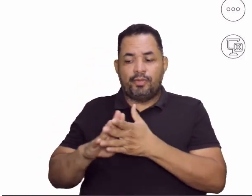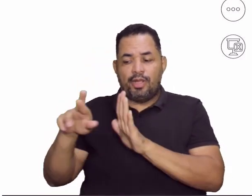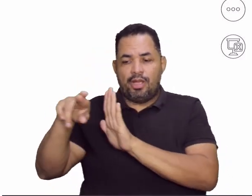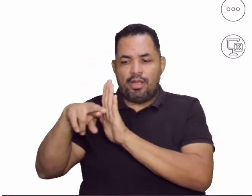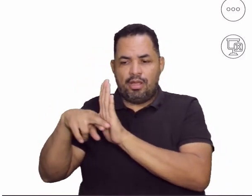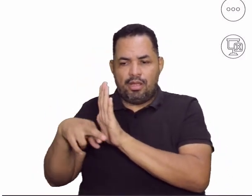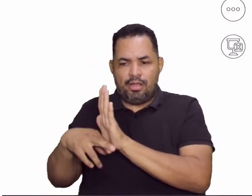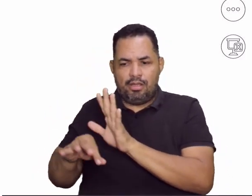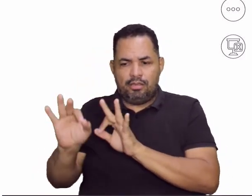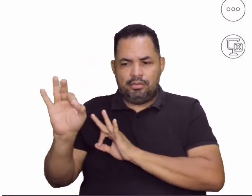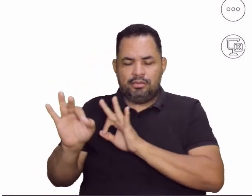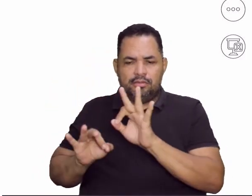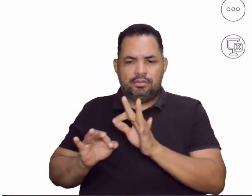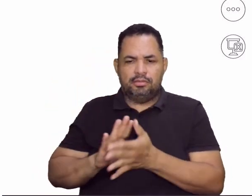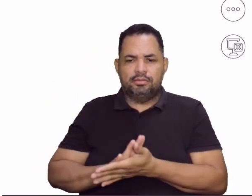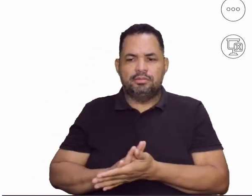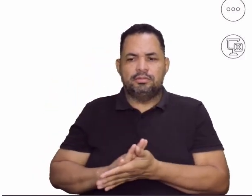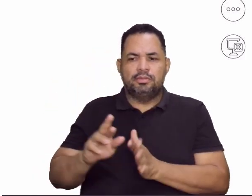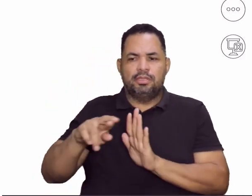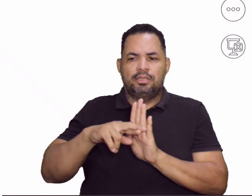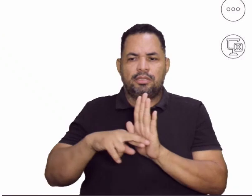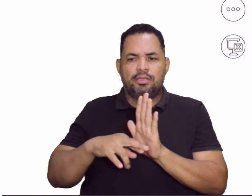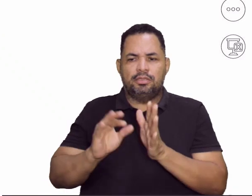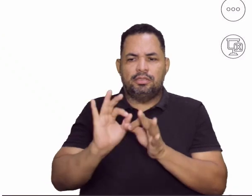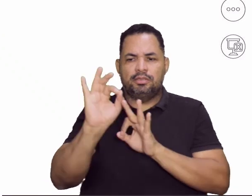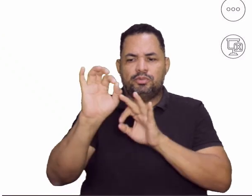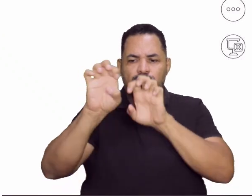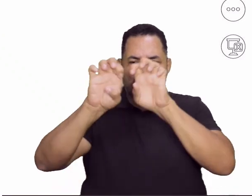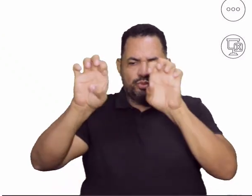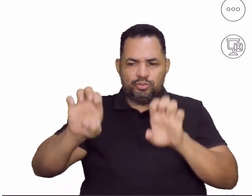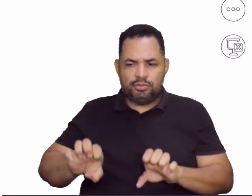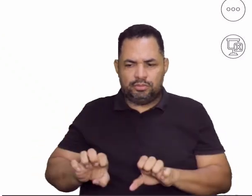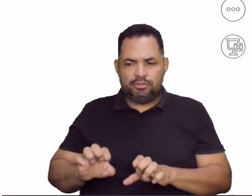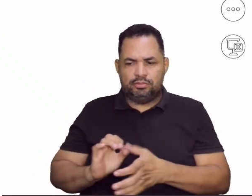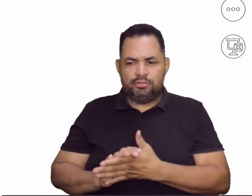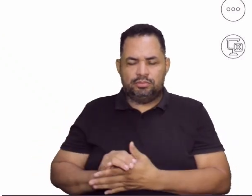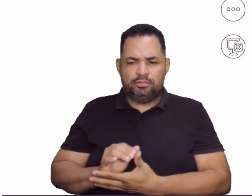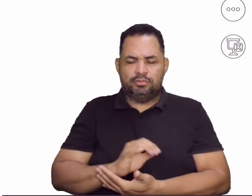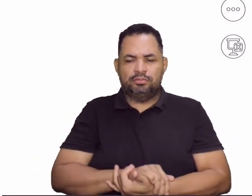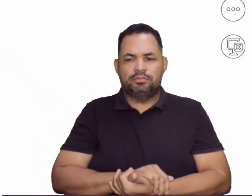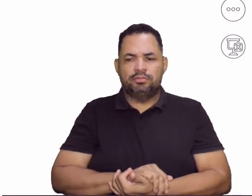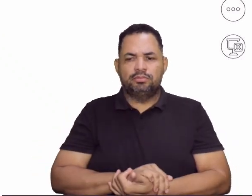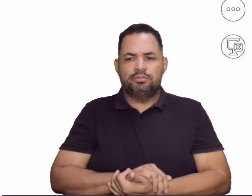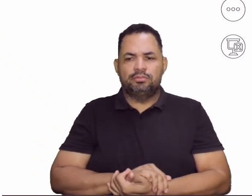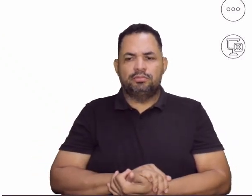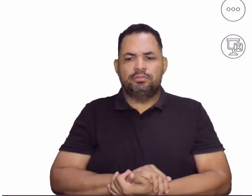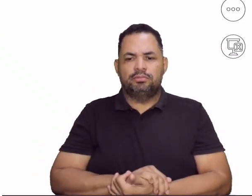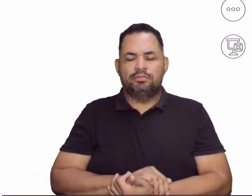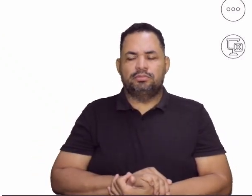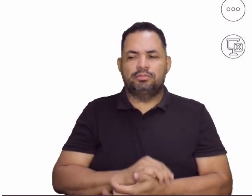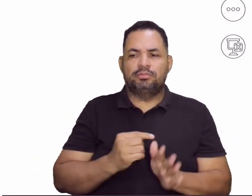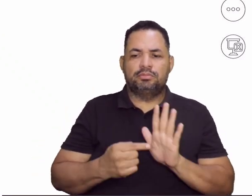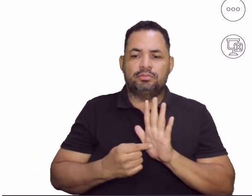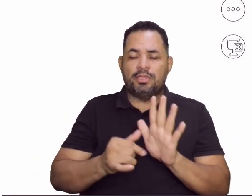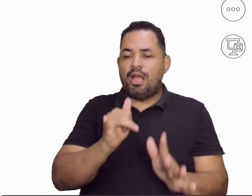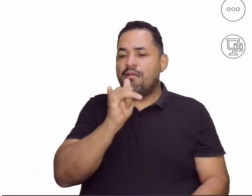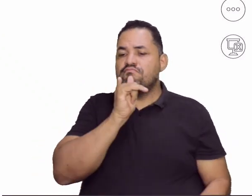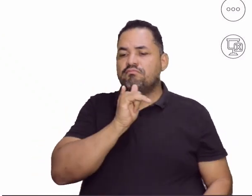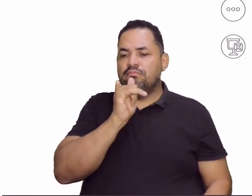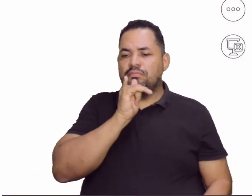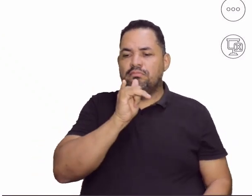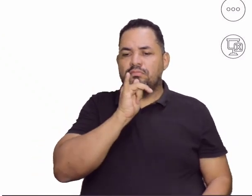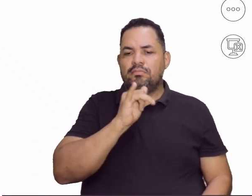que a Profira está mencionando, são regras que são estruturadas. E aí, eu trago aqui, por exemplo,